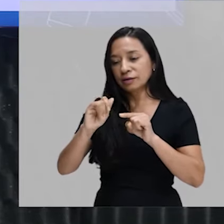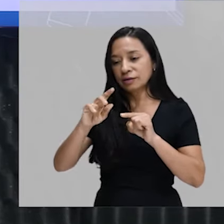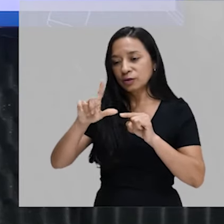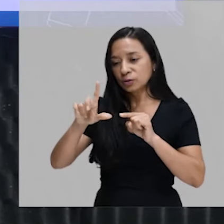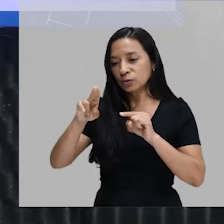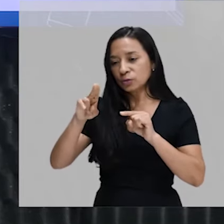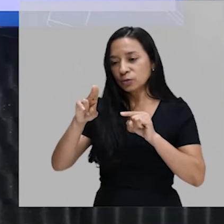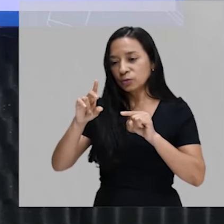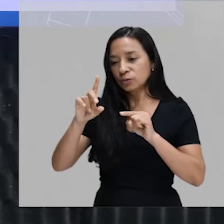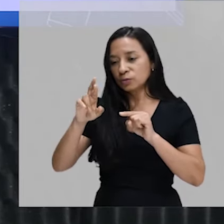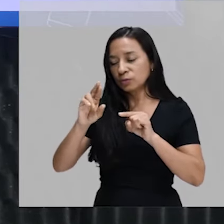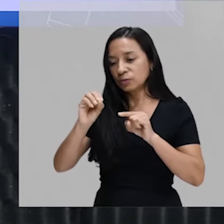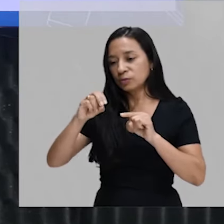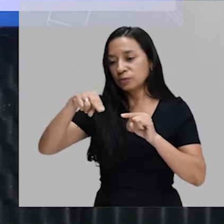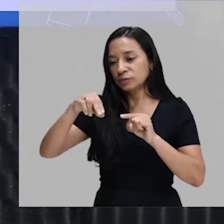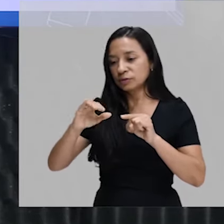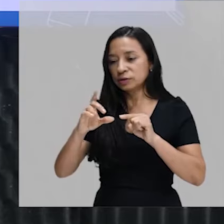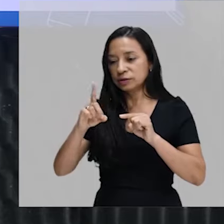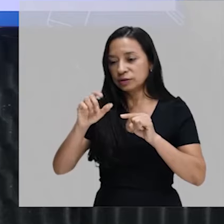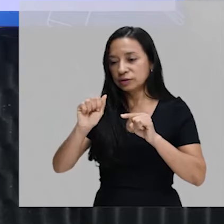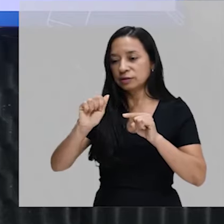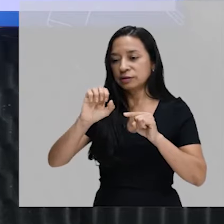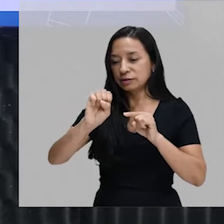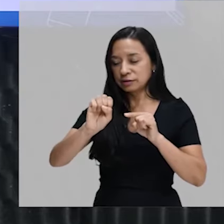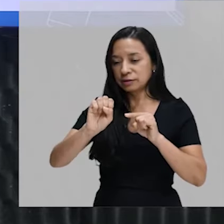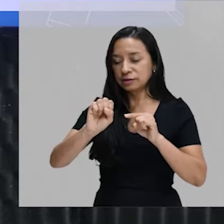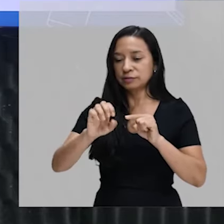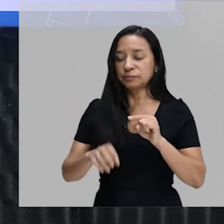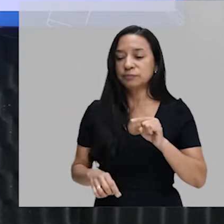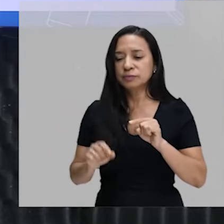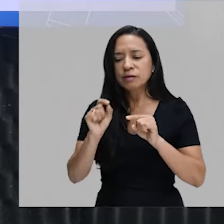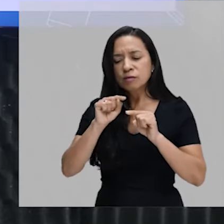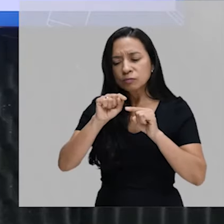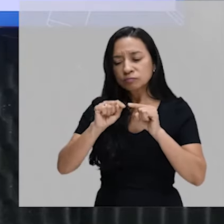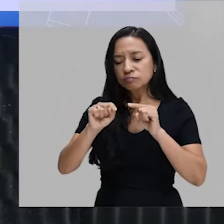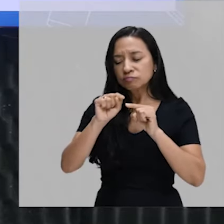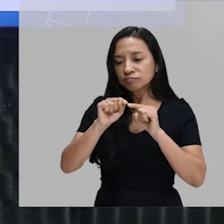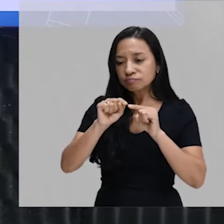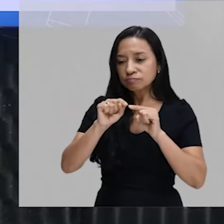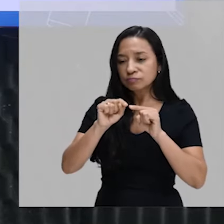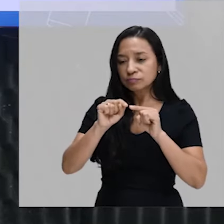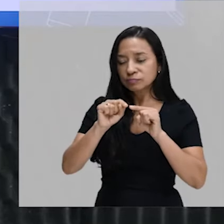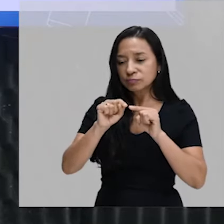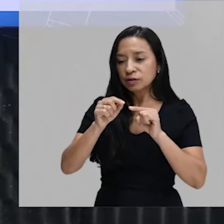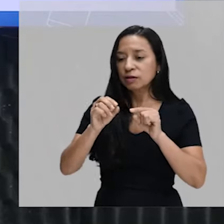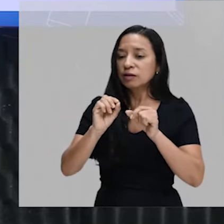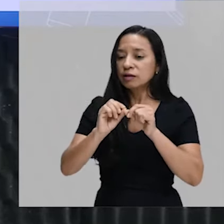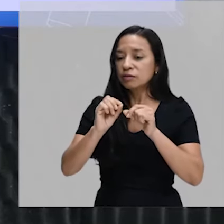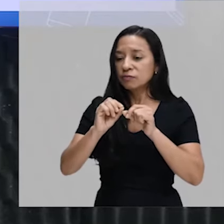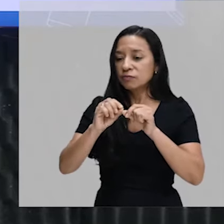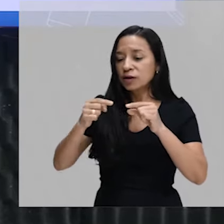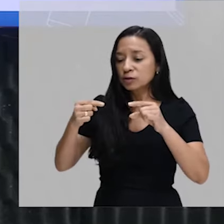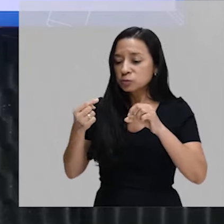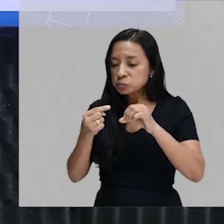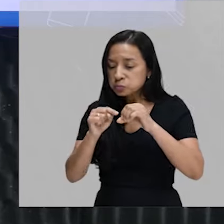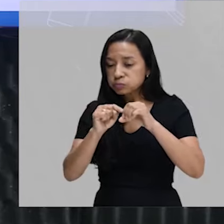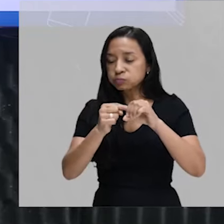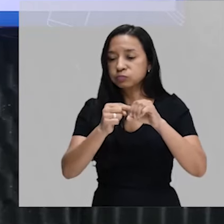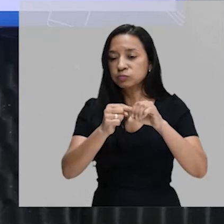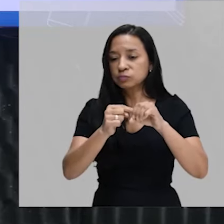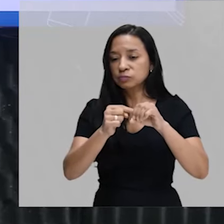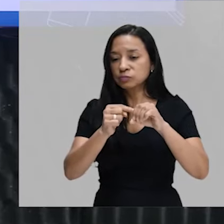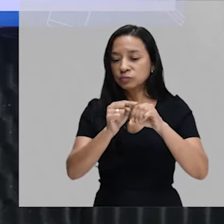Hialuronidase. Essa enzima atua ajudando o espermatozoide a penetrar